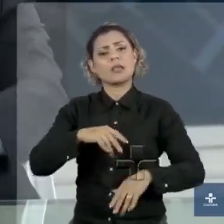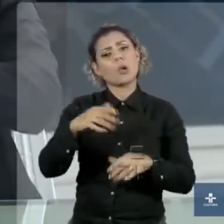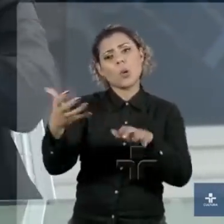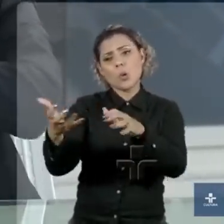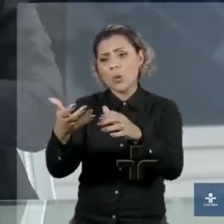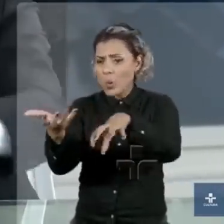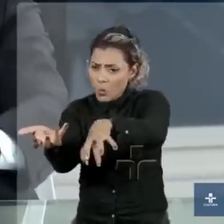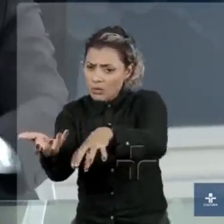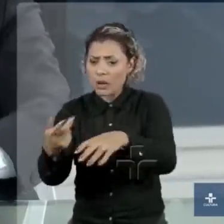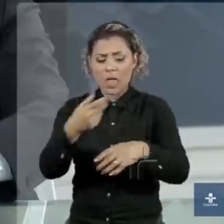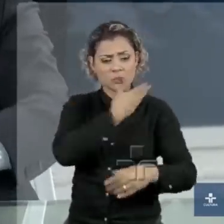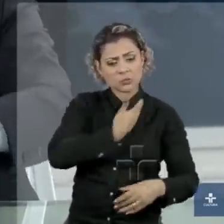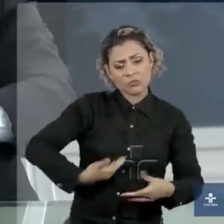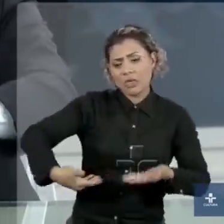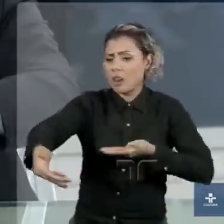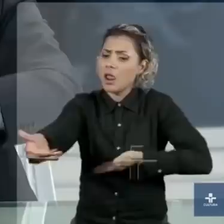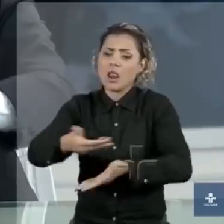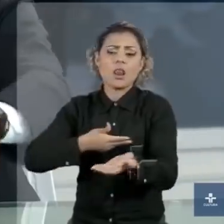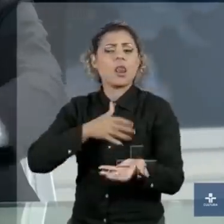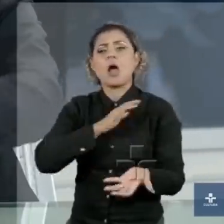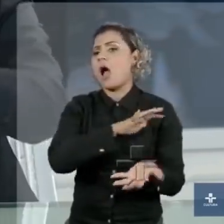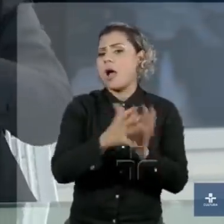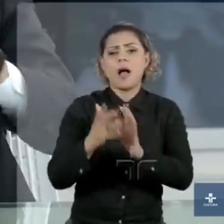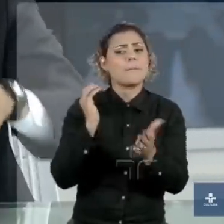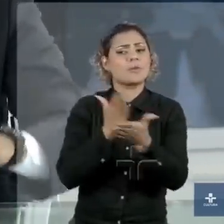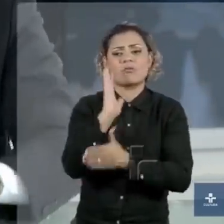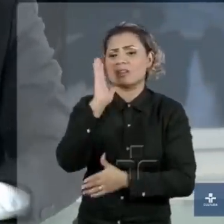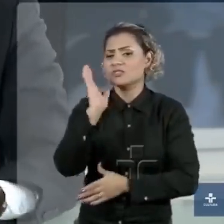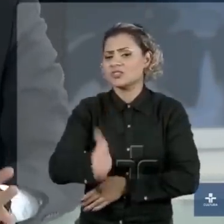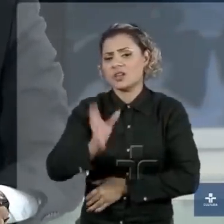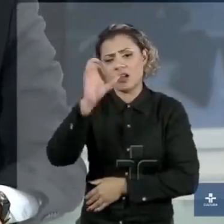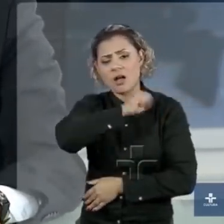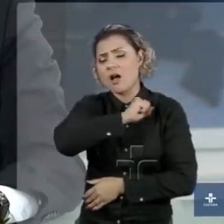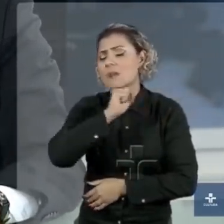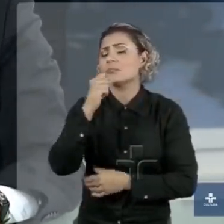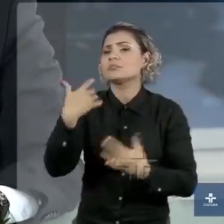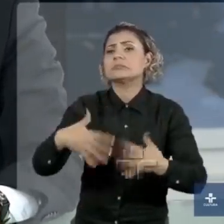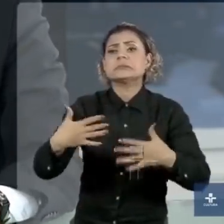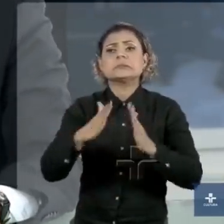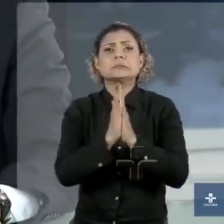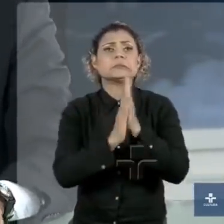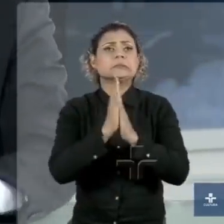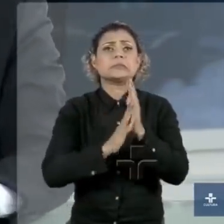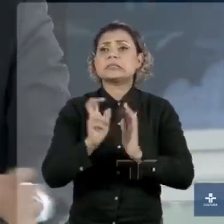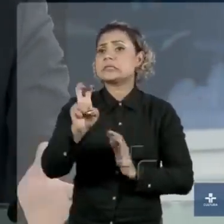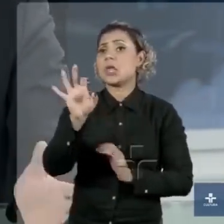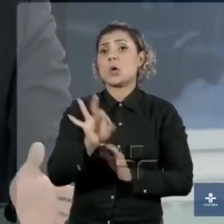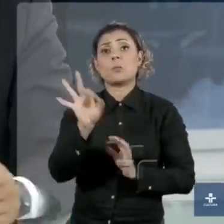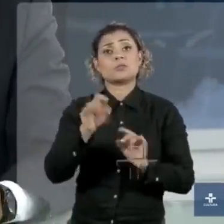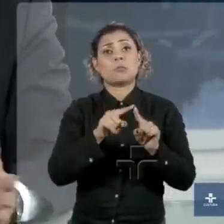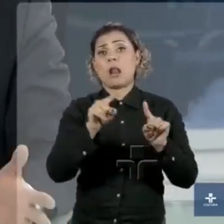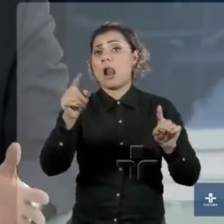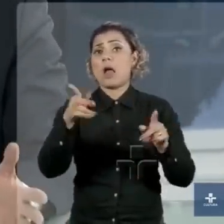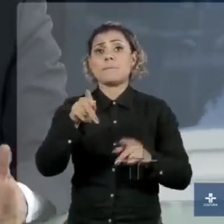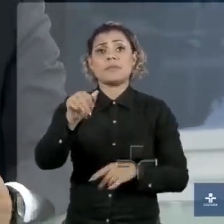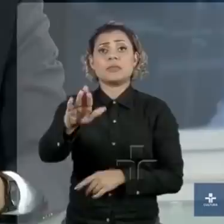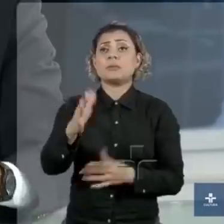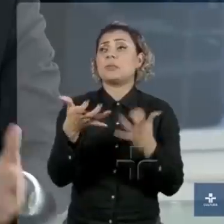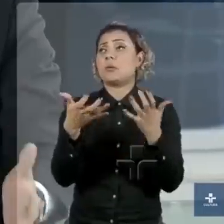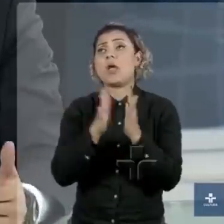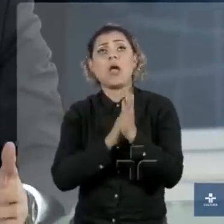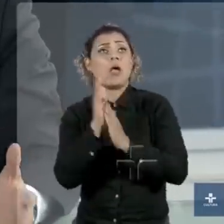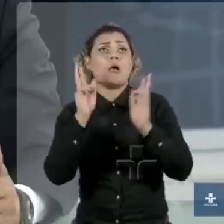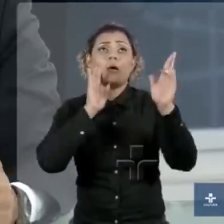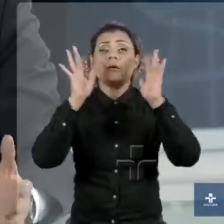com o Congresso Nacional, que a reforma previdenciária já tivesse sido aprovada em dois turnos e a gente já tivesse com a expectativa de crescimento do PIB de 5%. É o que eu defendia desde o início